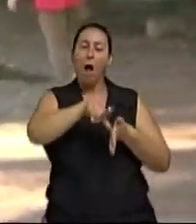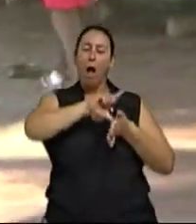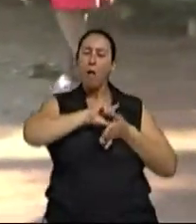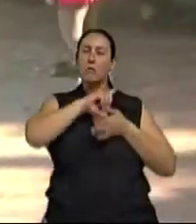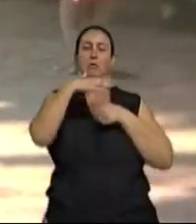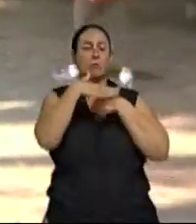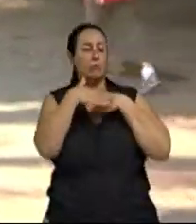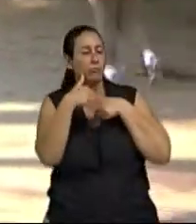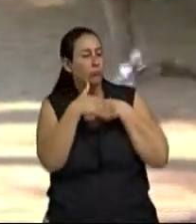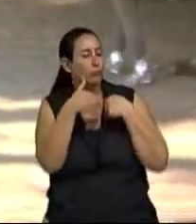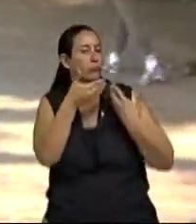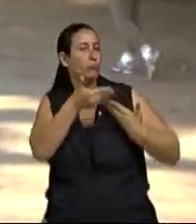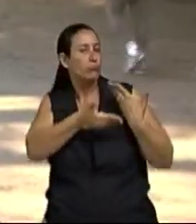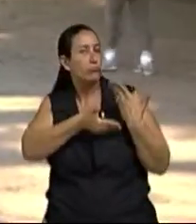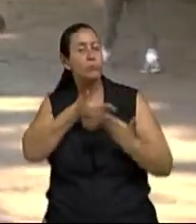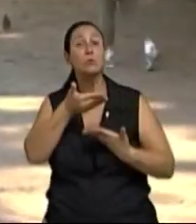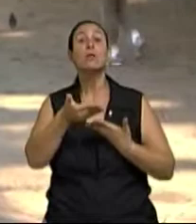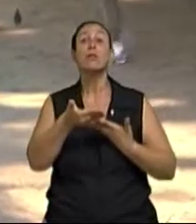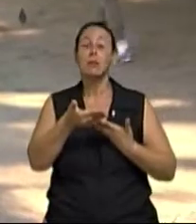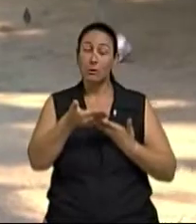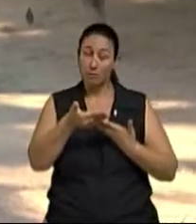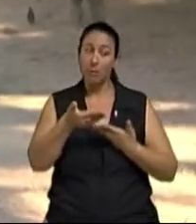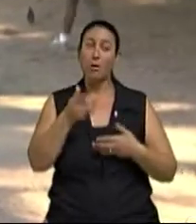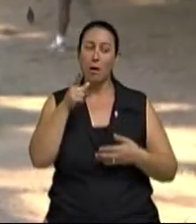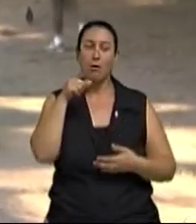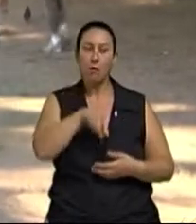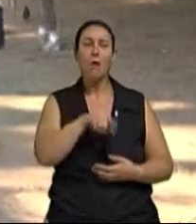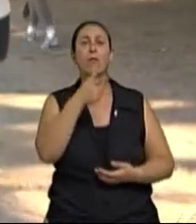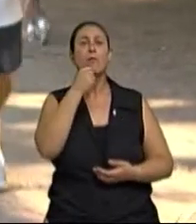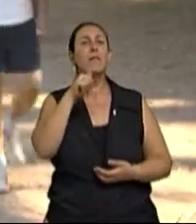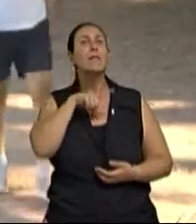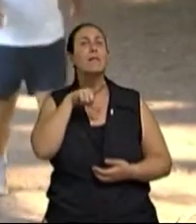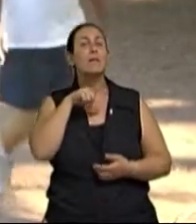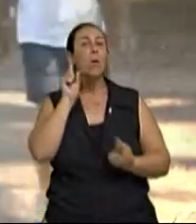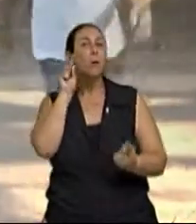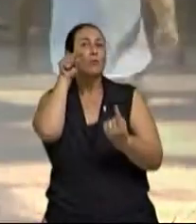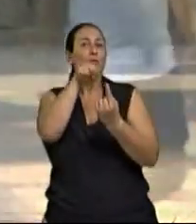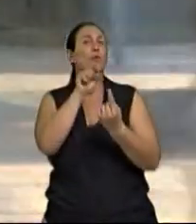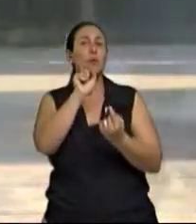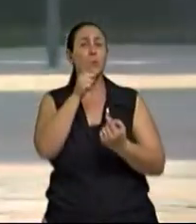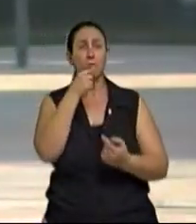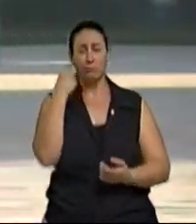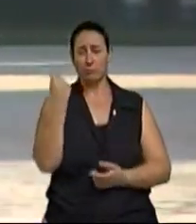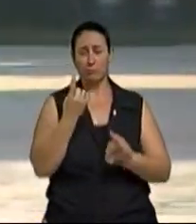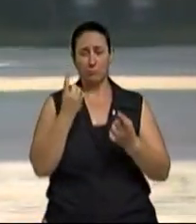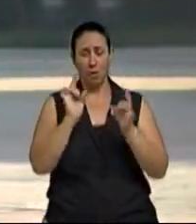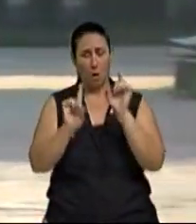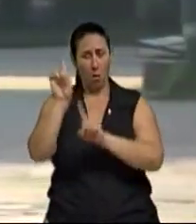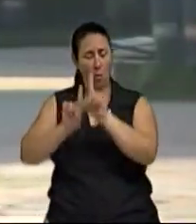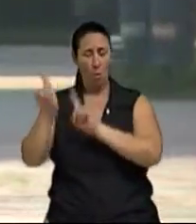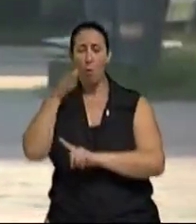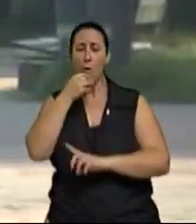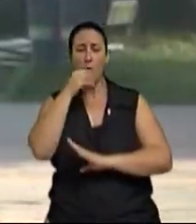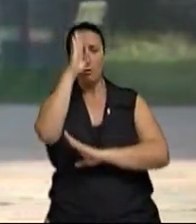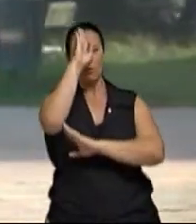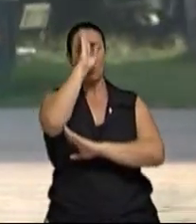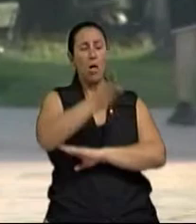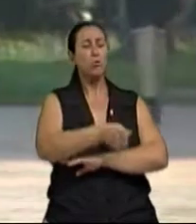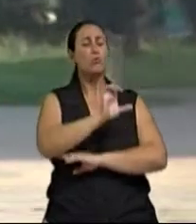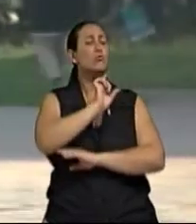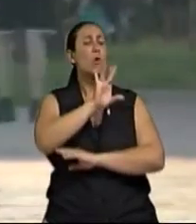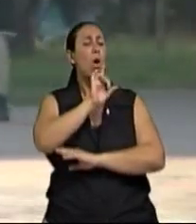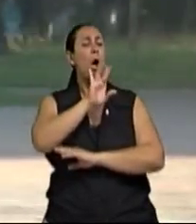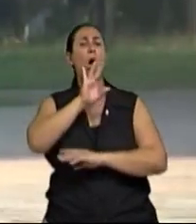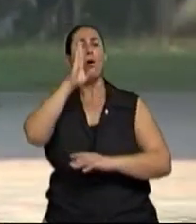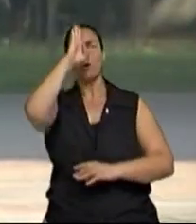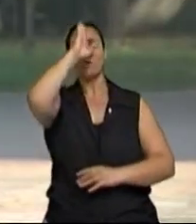sexualidade, que tem como objetivo, quase que exclusivo, uma penetração e um gozo, do que uma sexualidade que tem